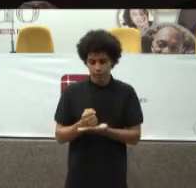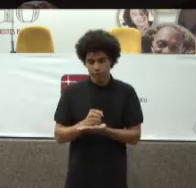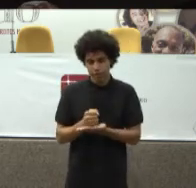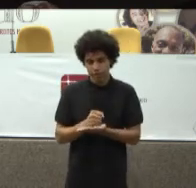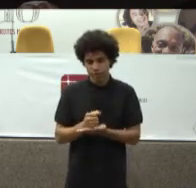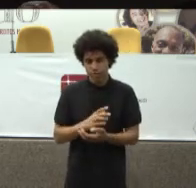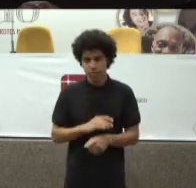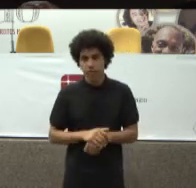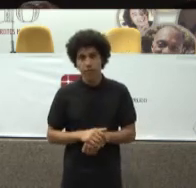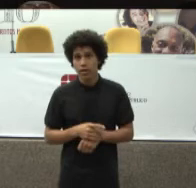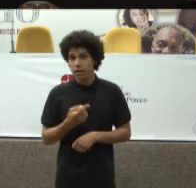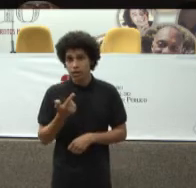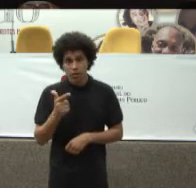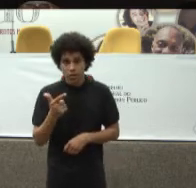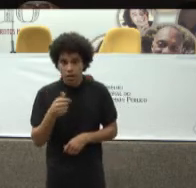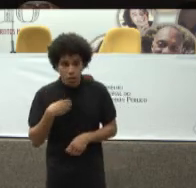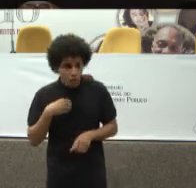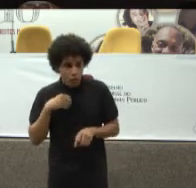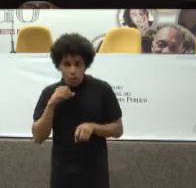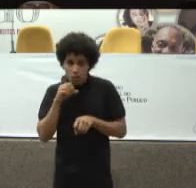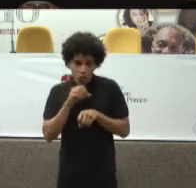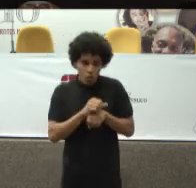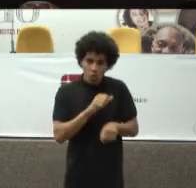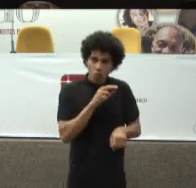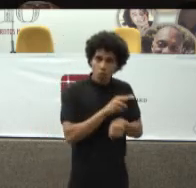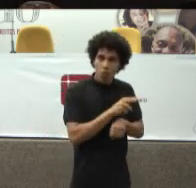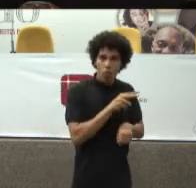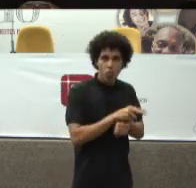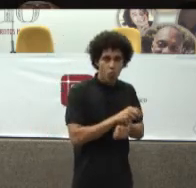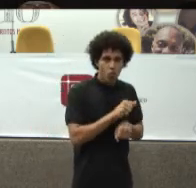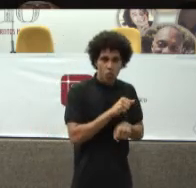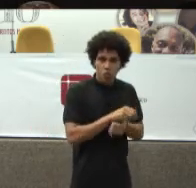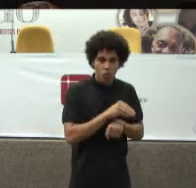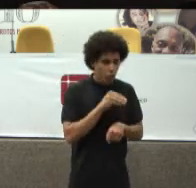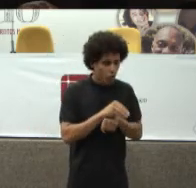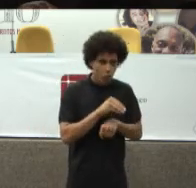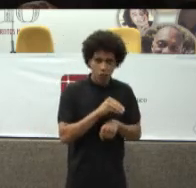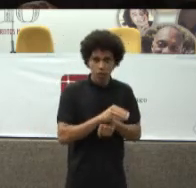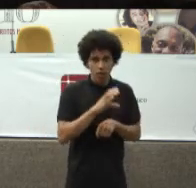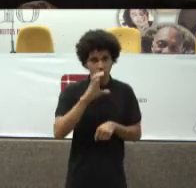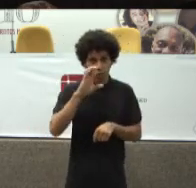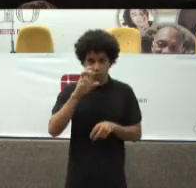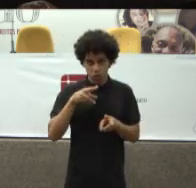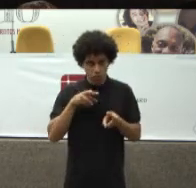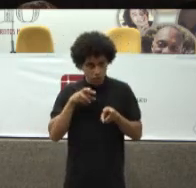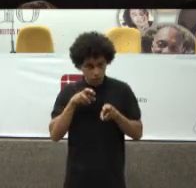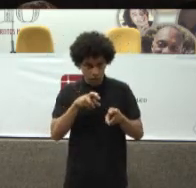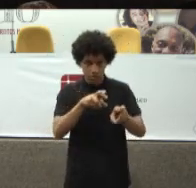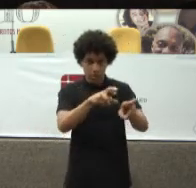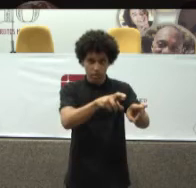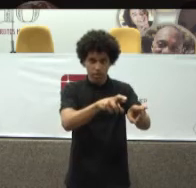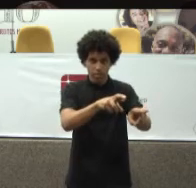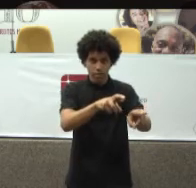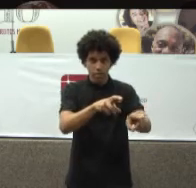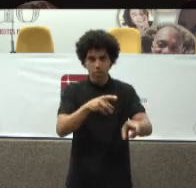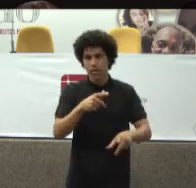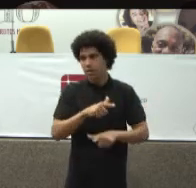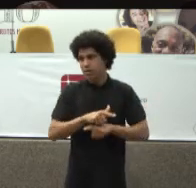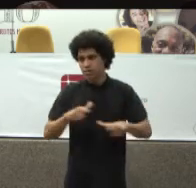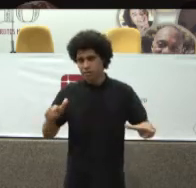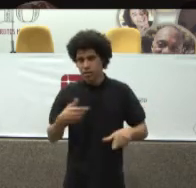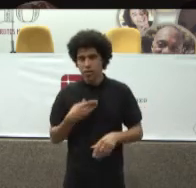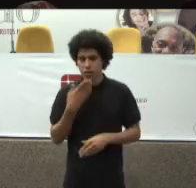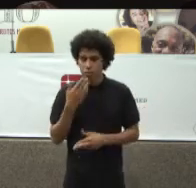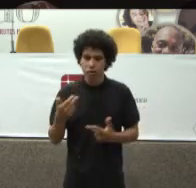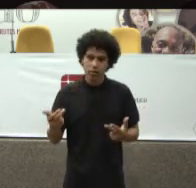trata Câncer Sem ter Toda uma Integralidade Combinada Para aquela